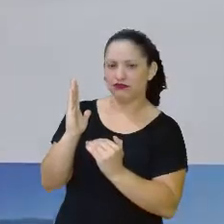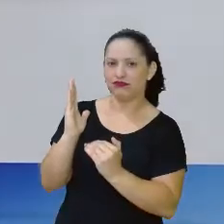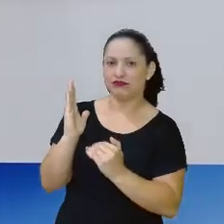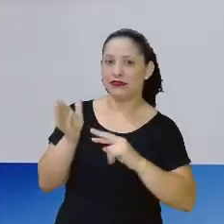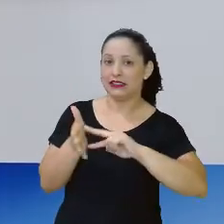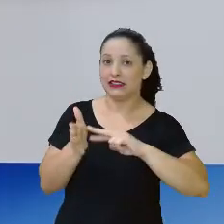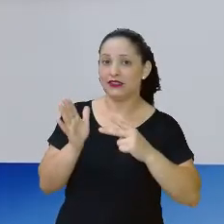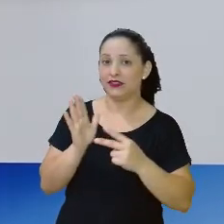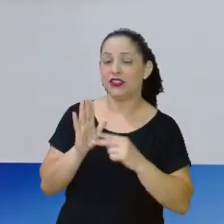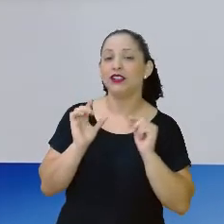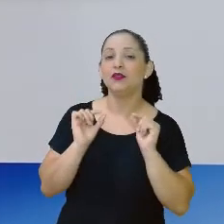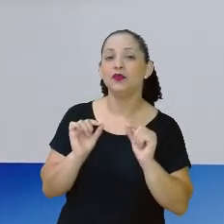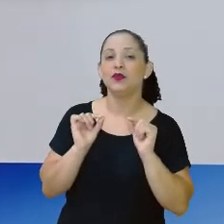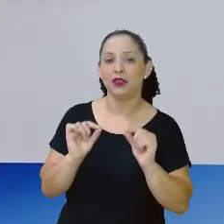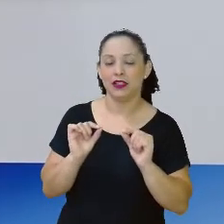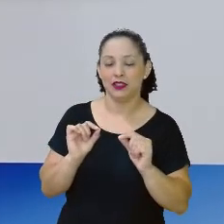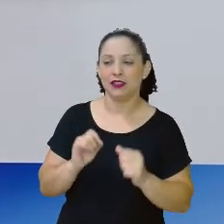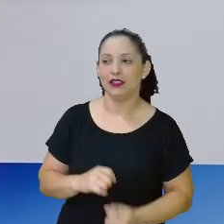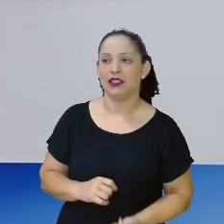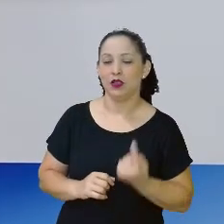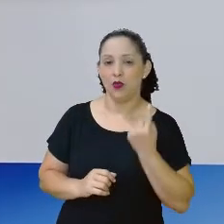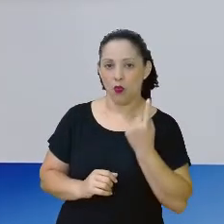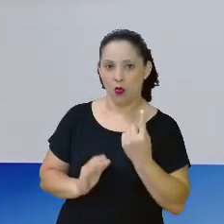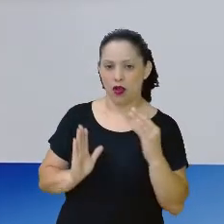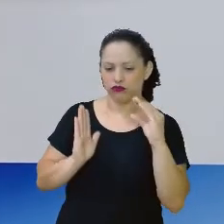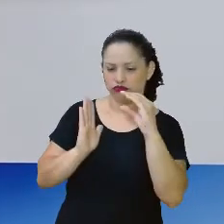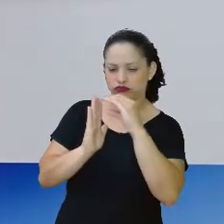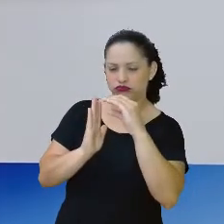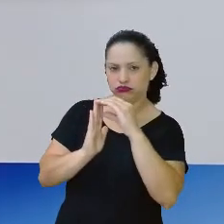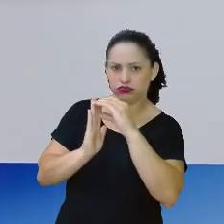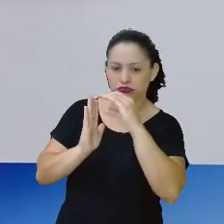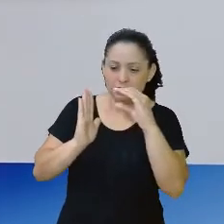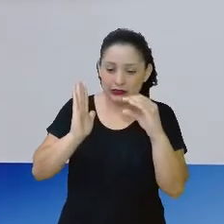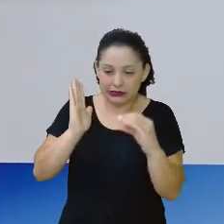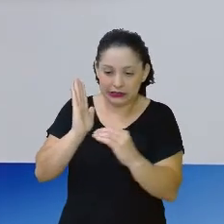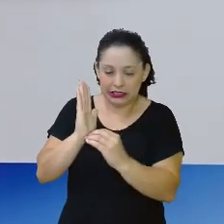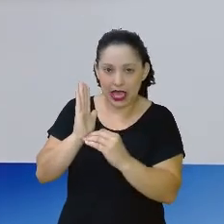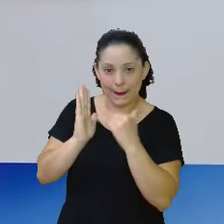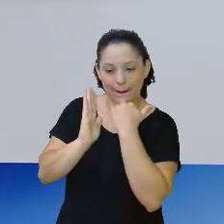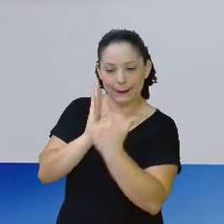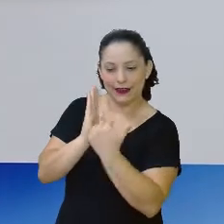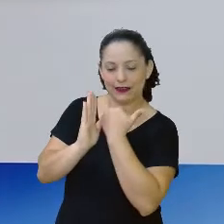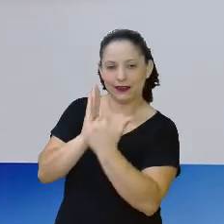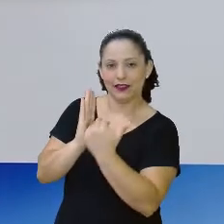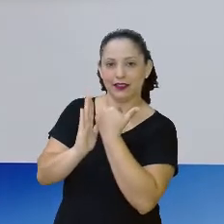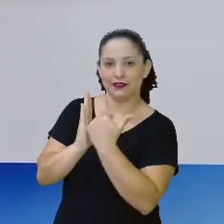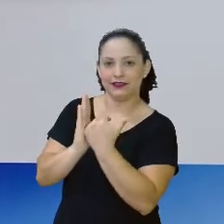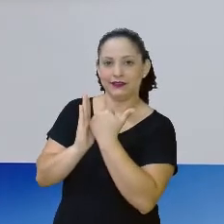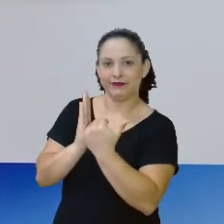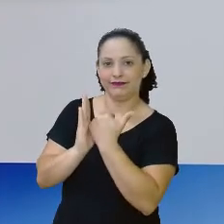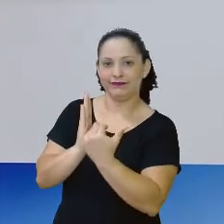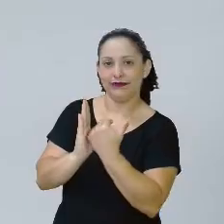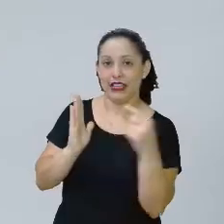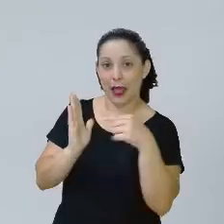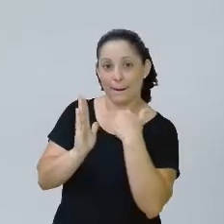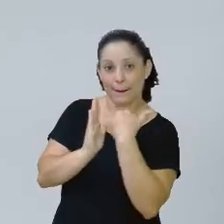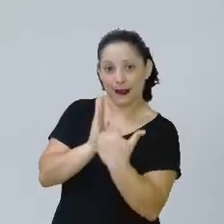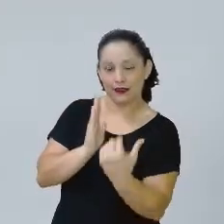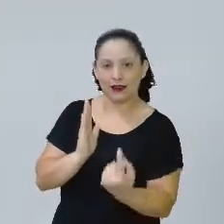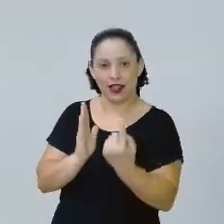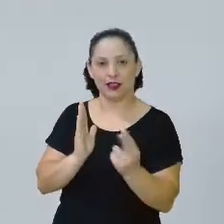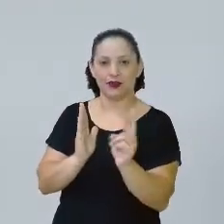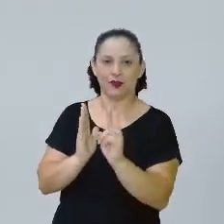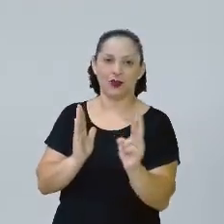moedinhas, apenas uma, eu tenho um meio, a metade de um real, não é verdade?